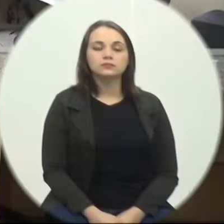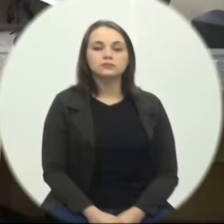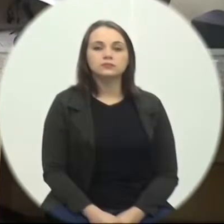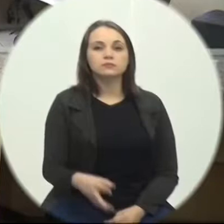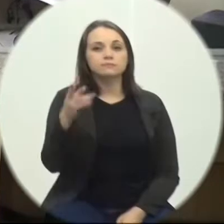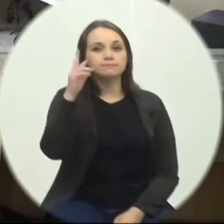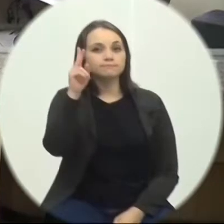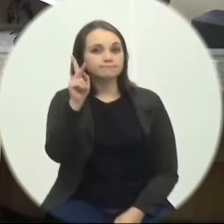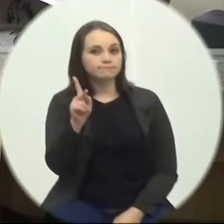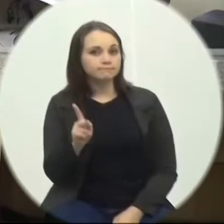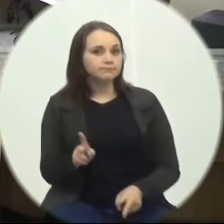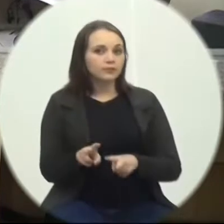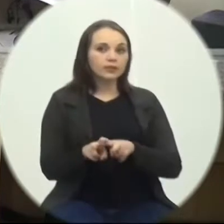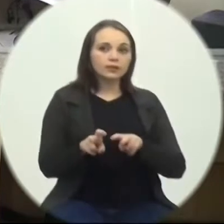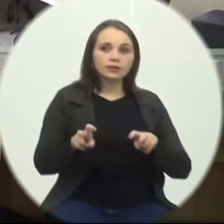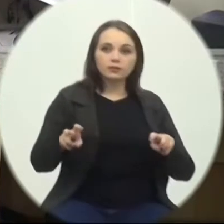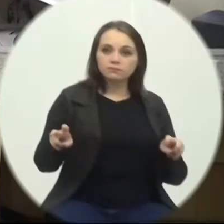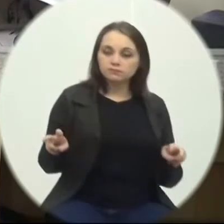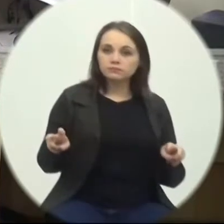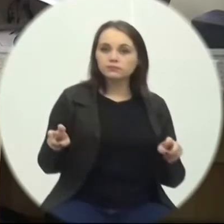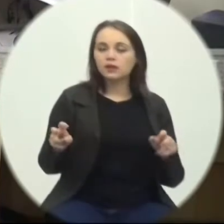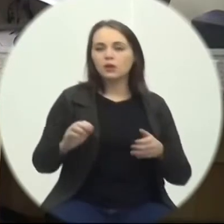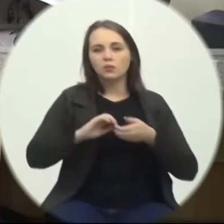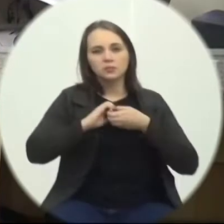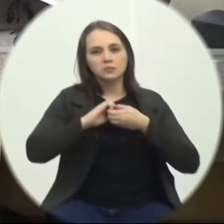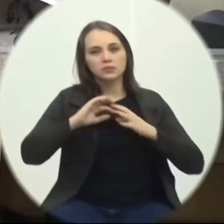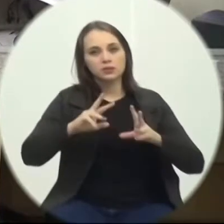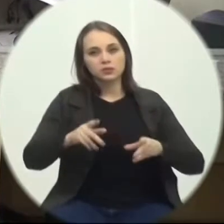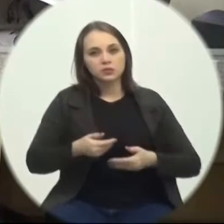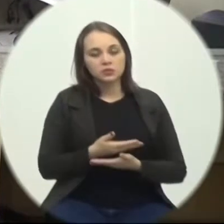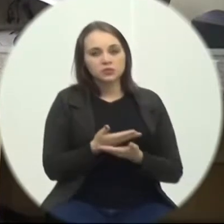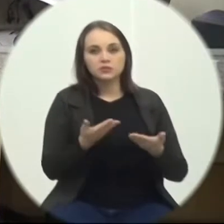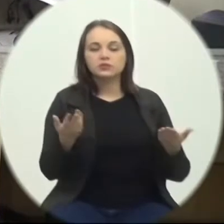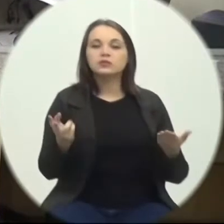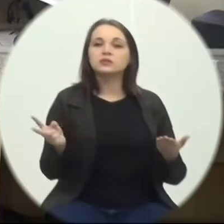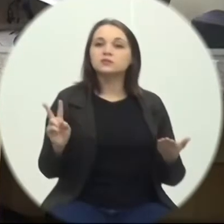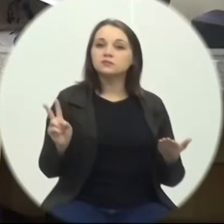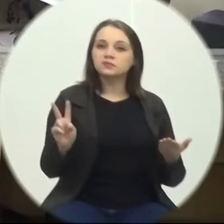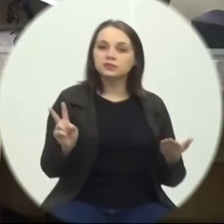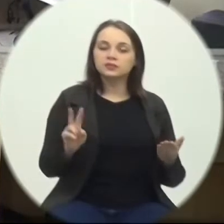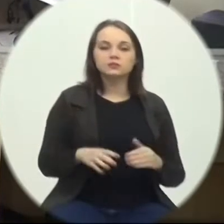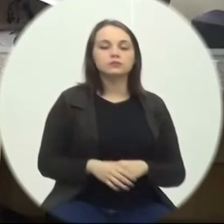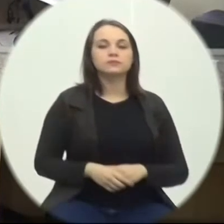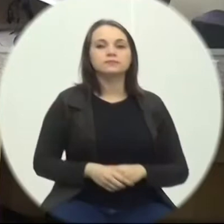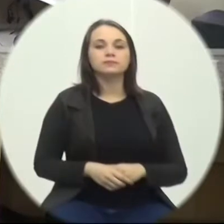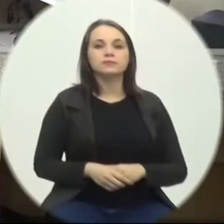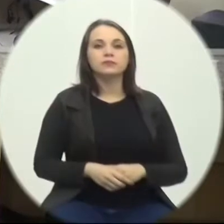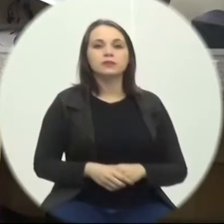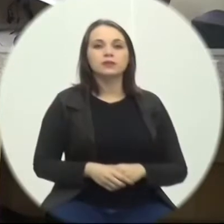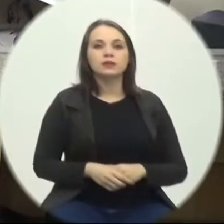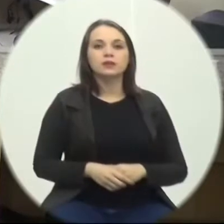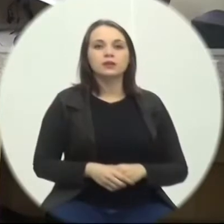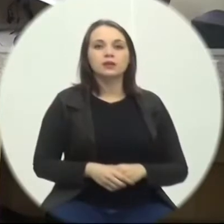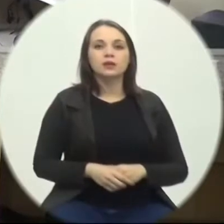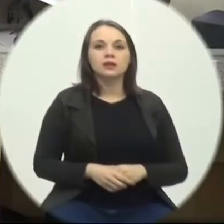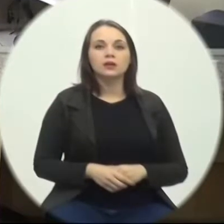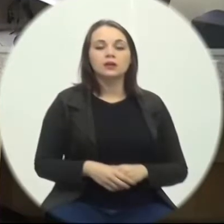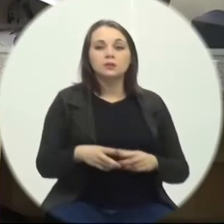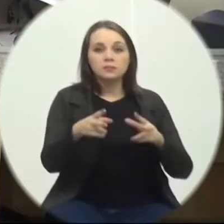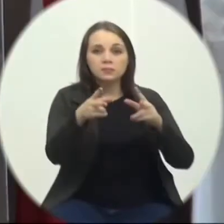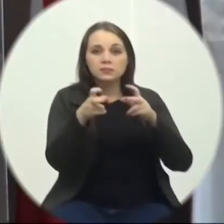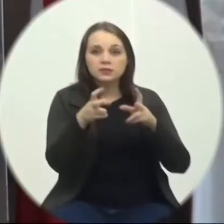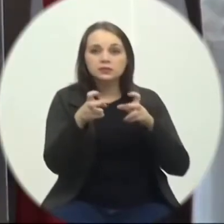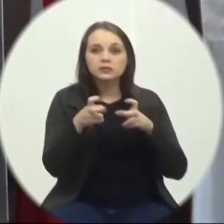Presidente, mesa diretora, com meus cumprimentos a todos Vereadores e vereadoras Vejam os senhores e senhoras